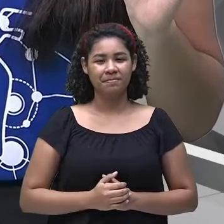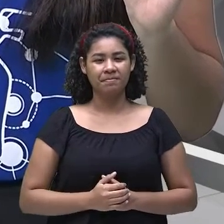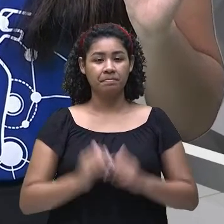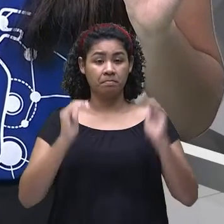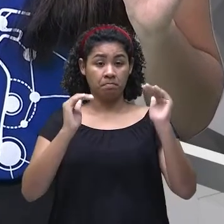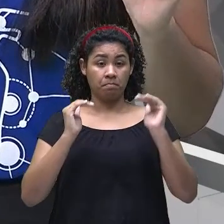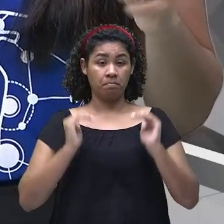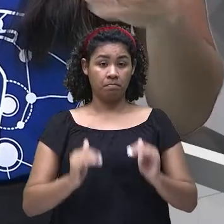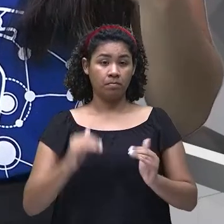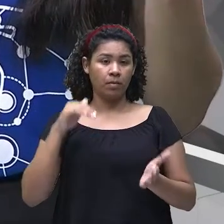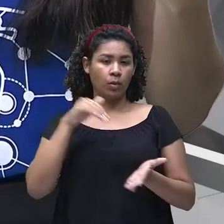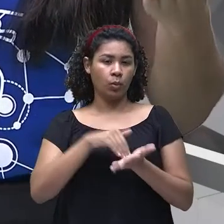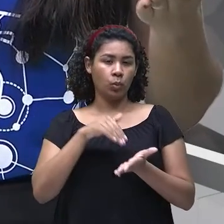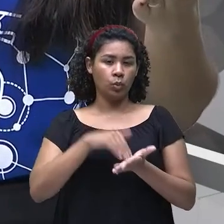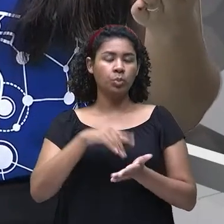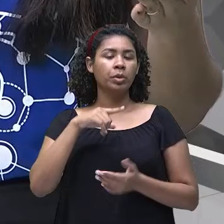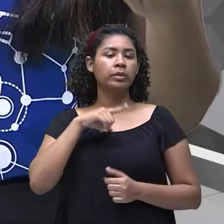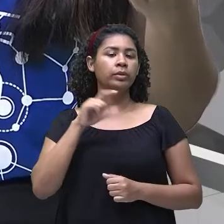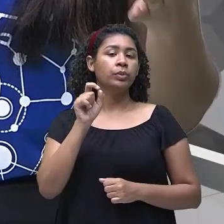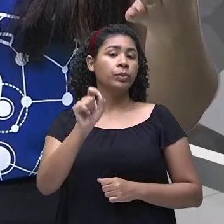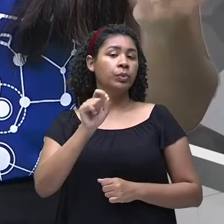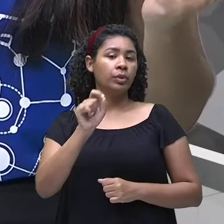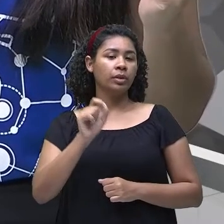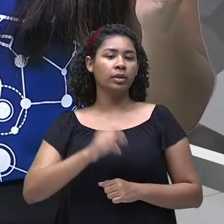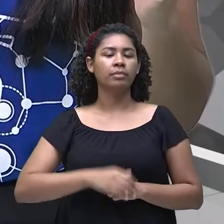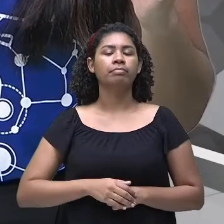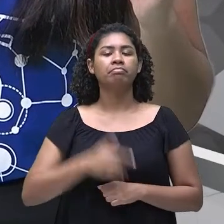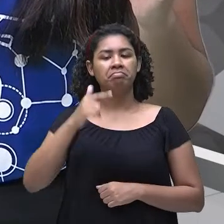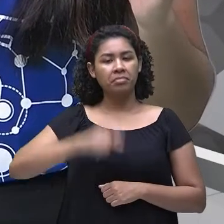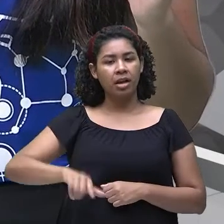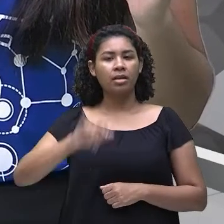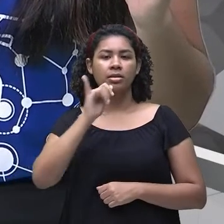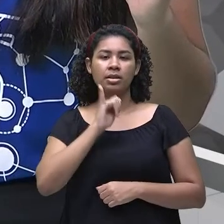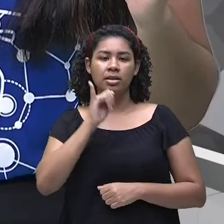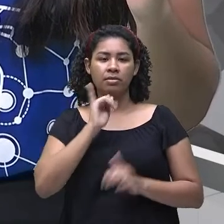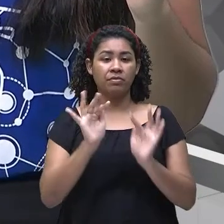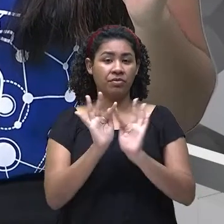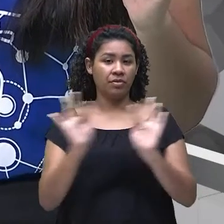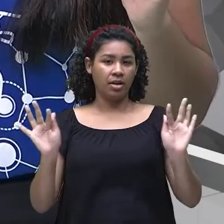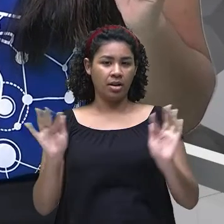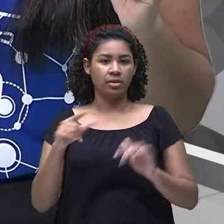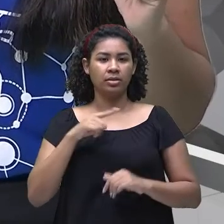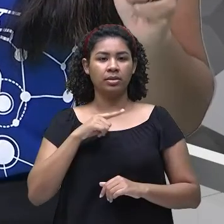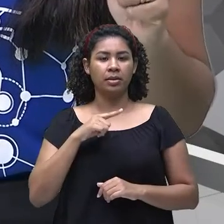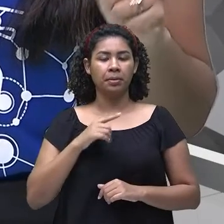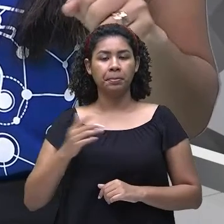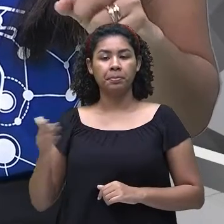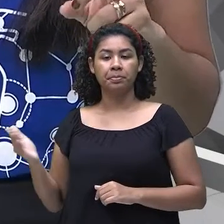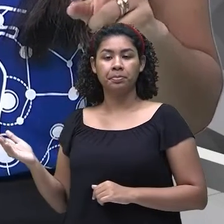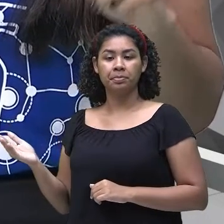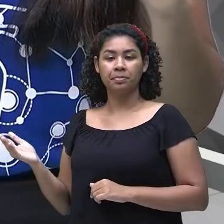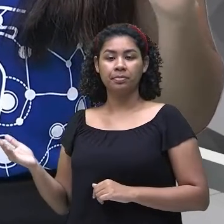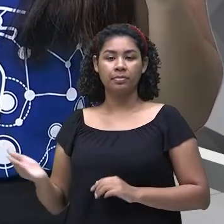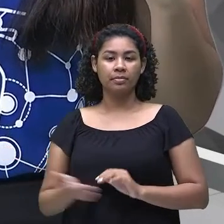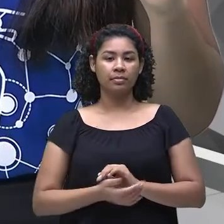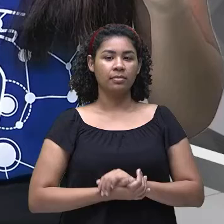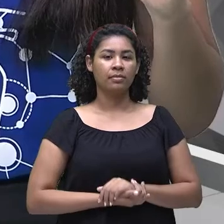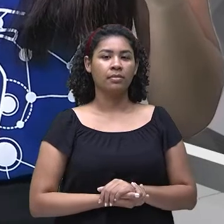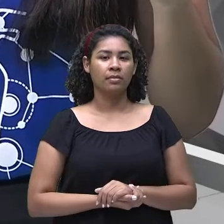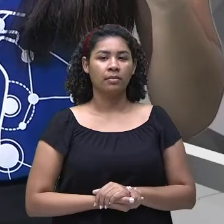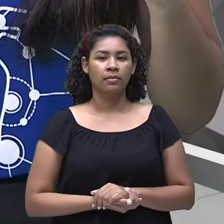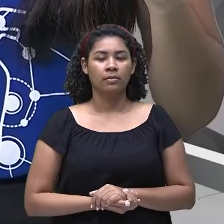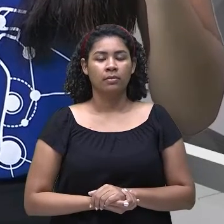aqui embaixo, a gente tem mais exemplos. Um exemplo, olha só. She can't paint. She